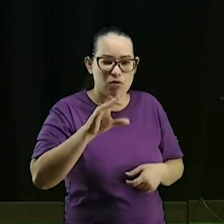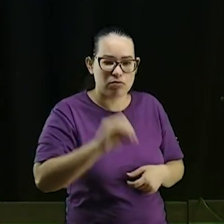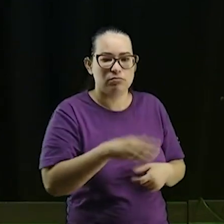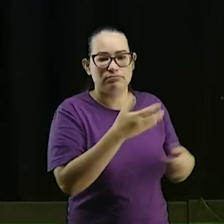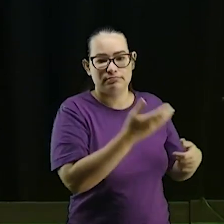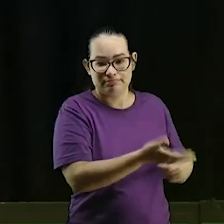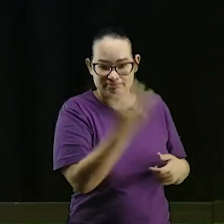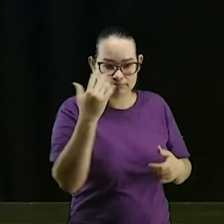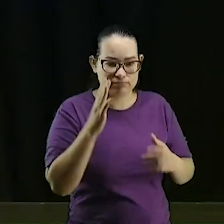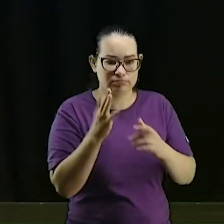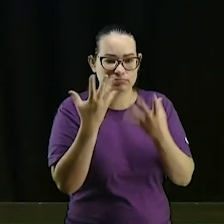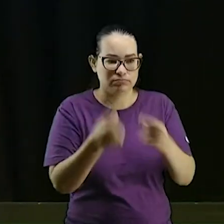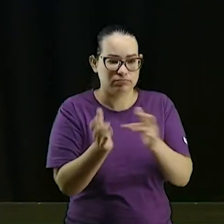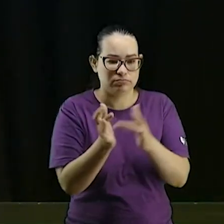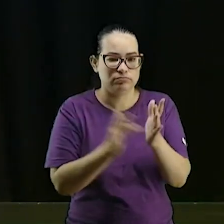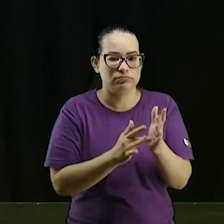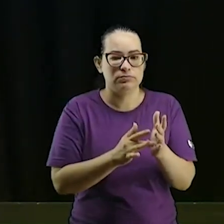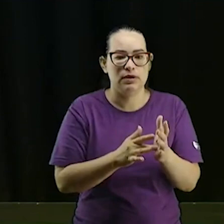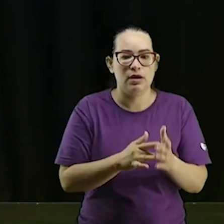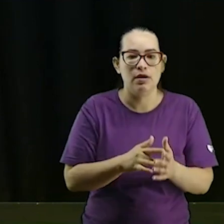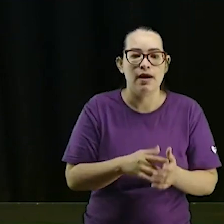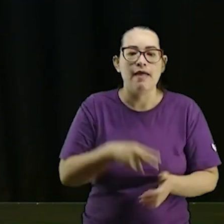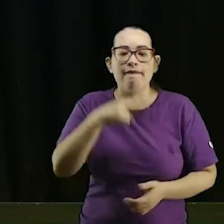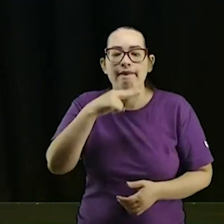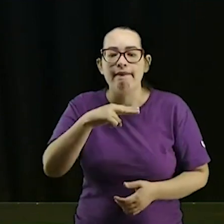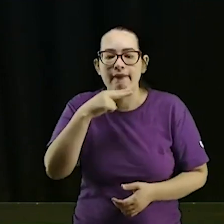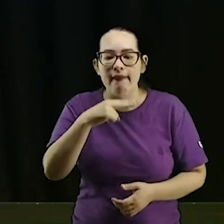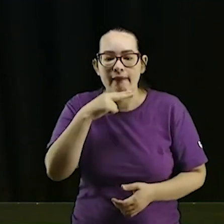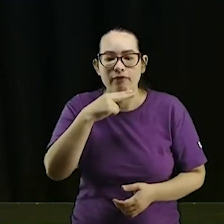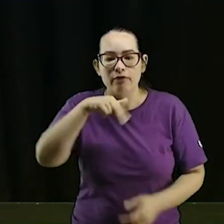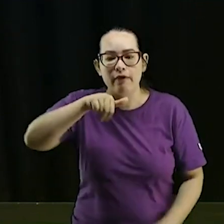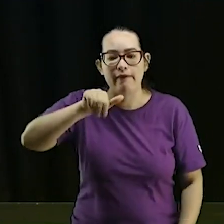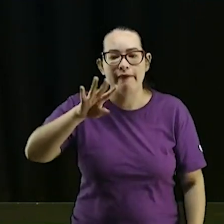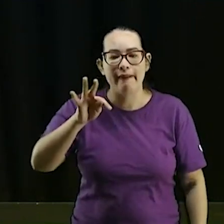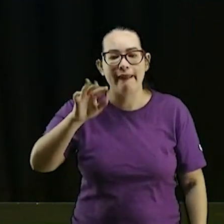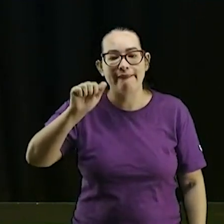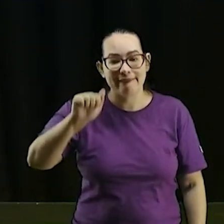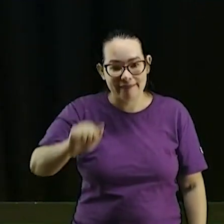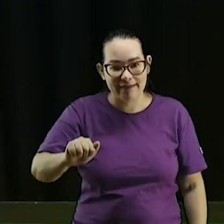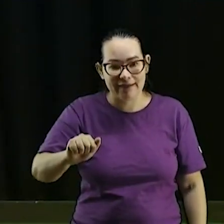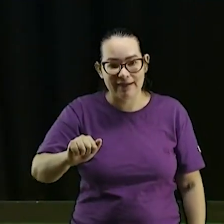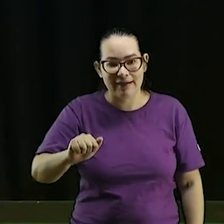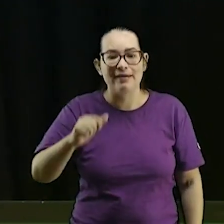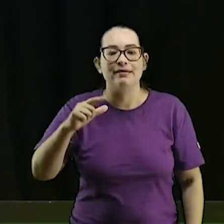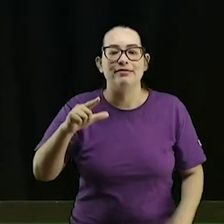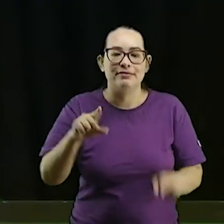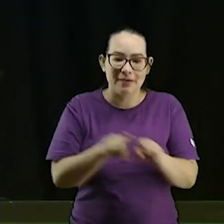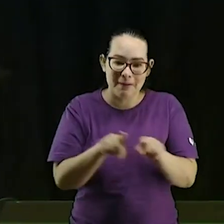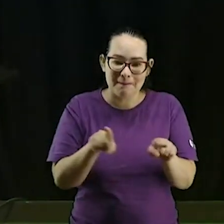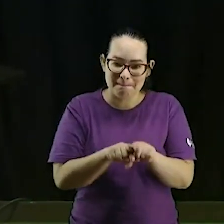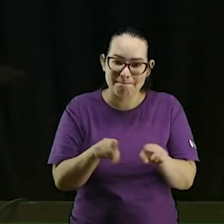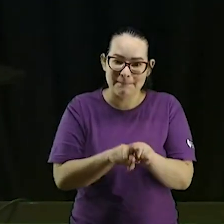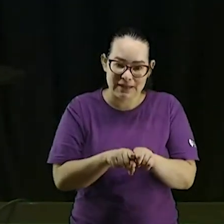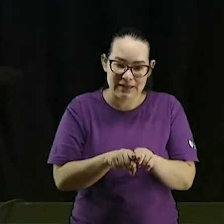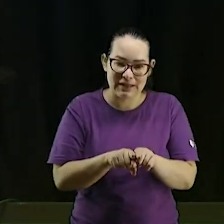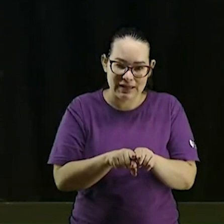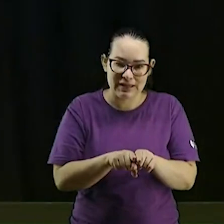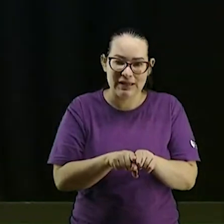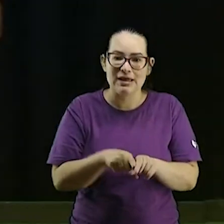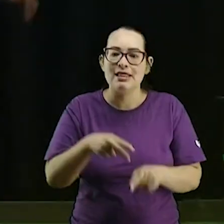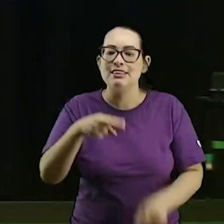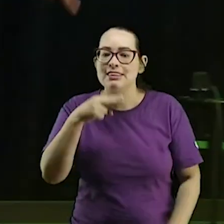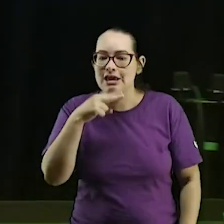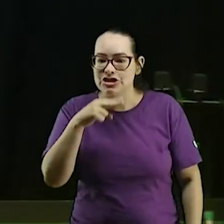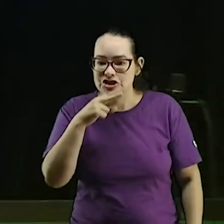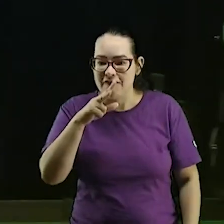meu netinho estava aqui agora Natan minha netinha chega no final do mês sabe o eu tenho feito essa semana